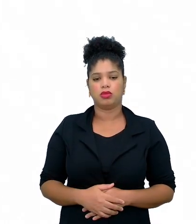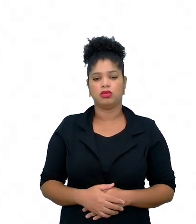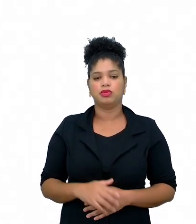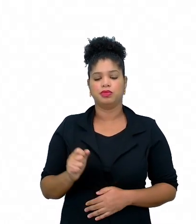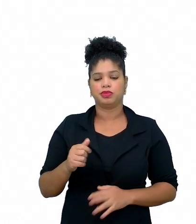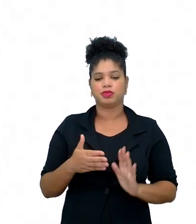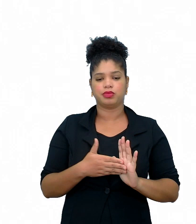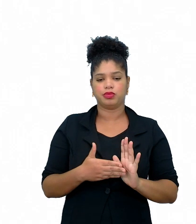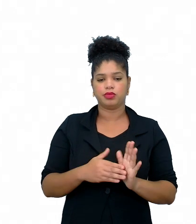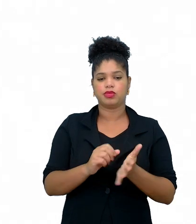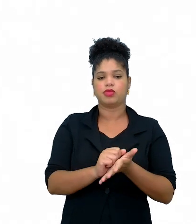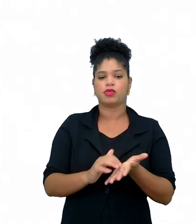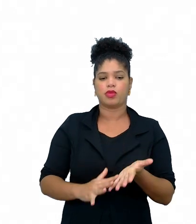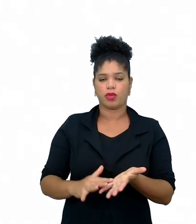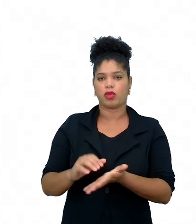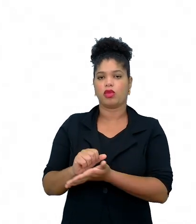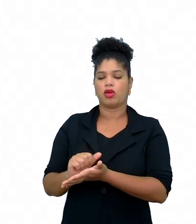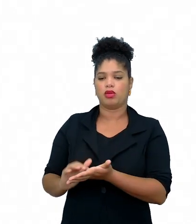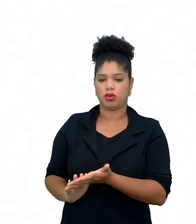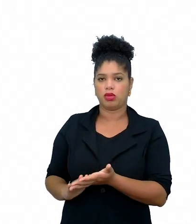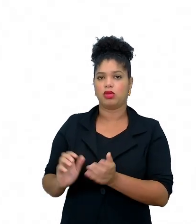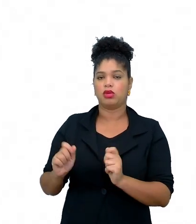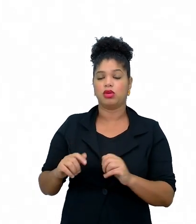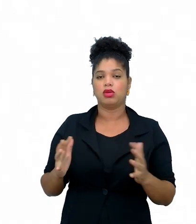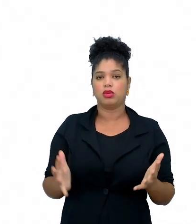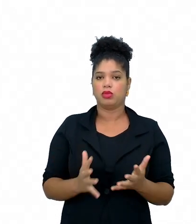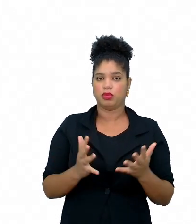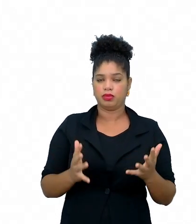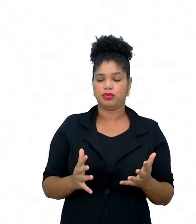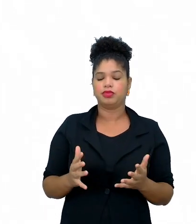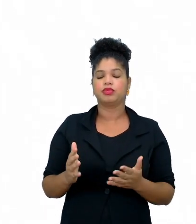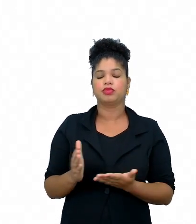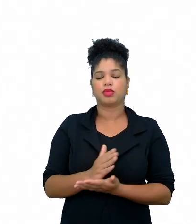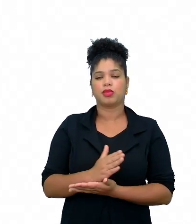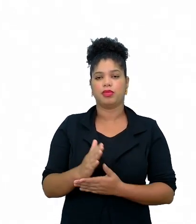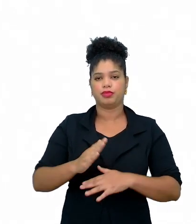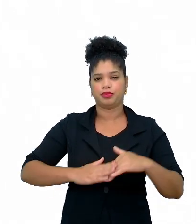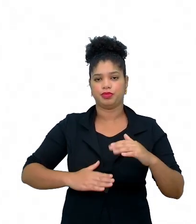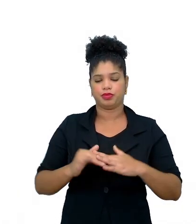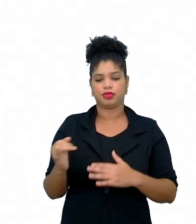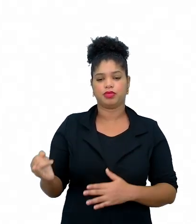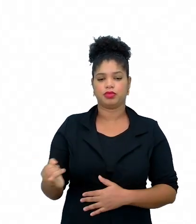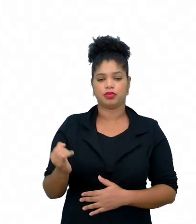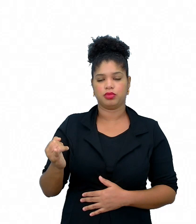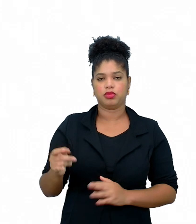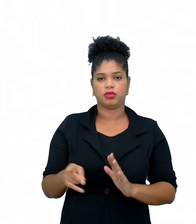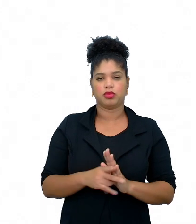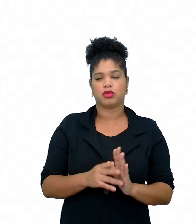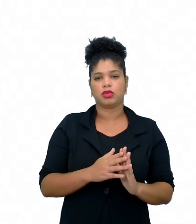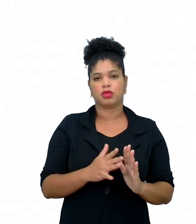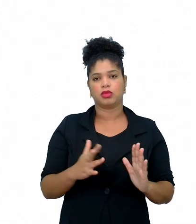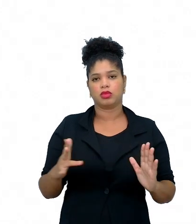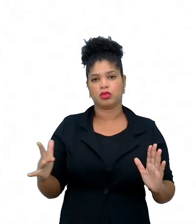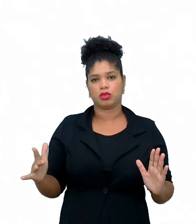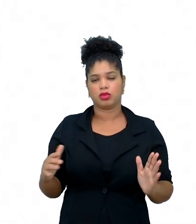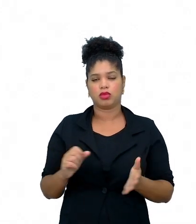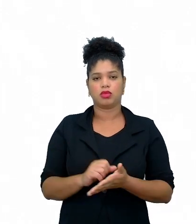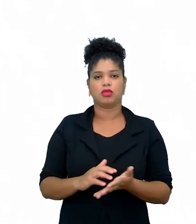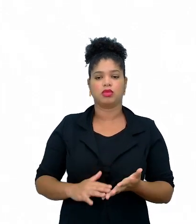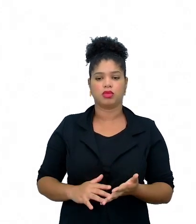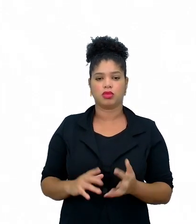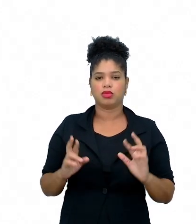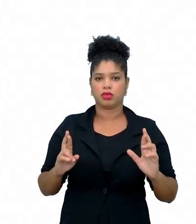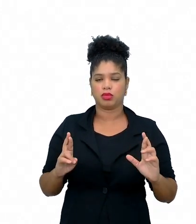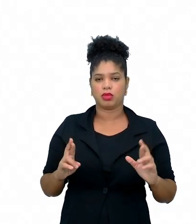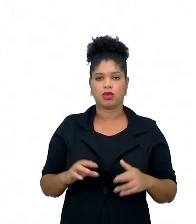serão propostas atividades que vão promover as habilidades essenciais da sequência de atividades, por exemplo, né, isso já é aquela previsão.